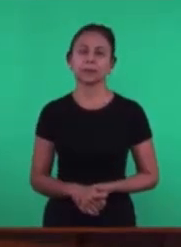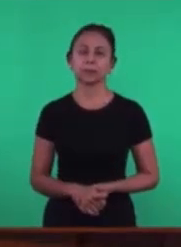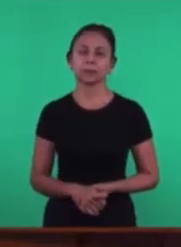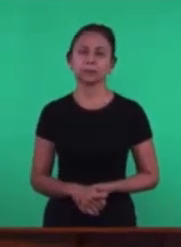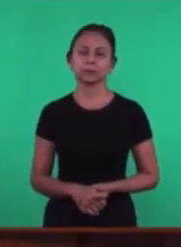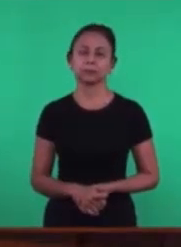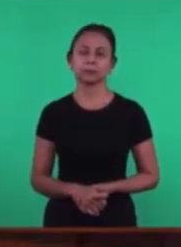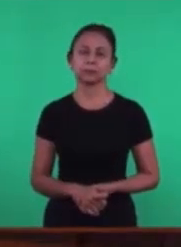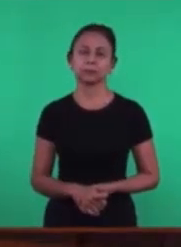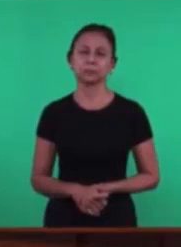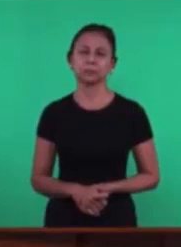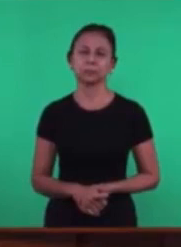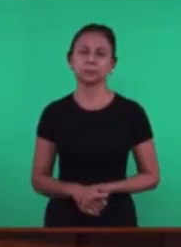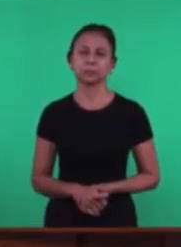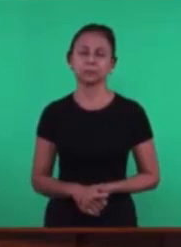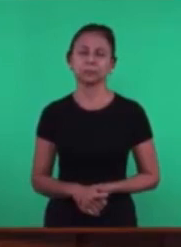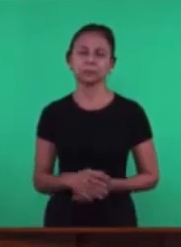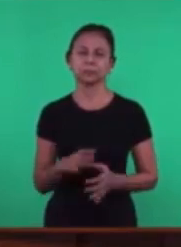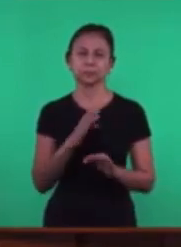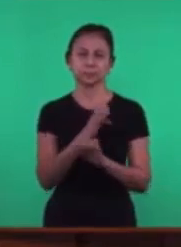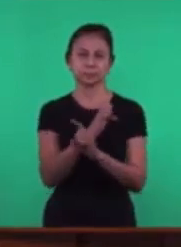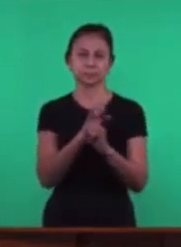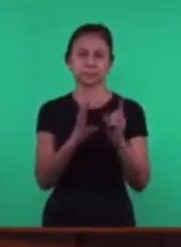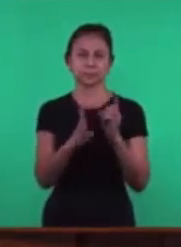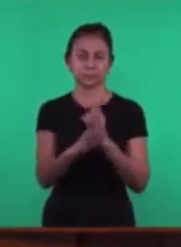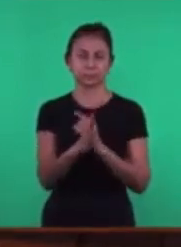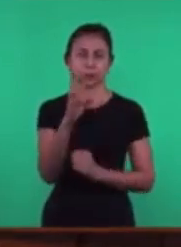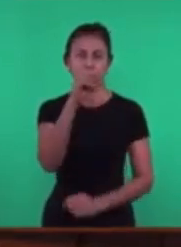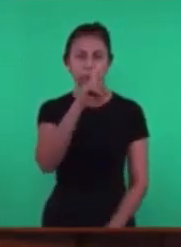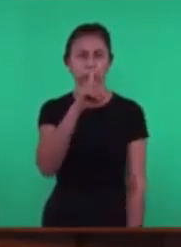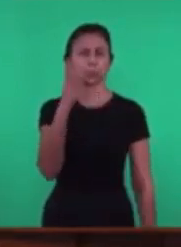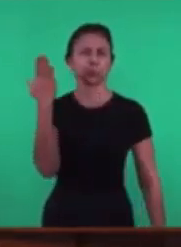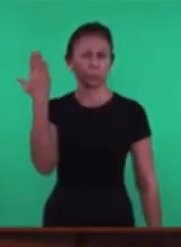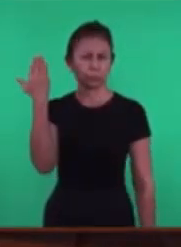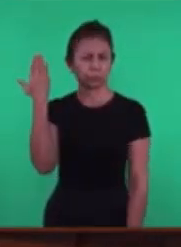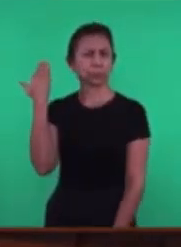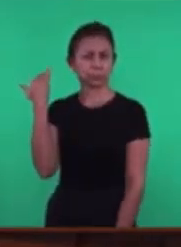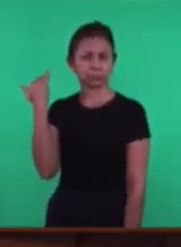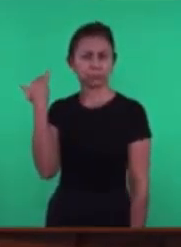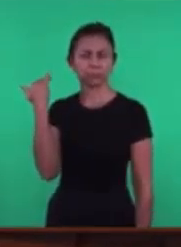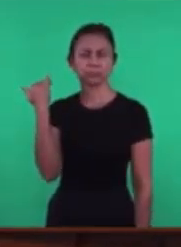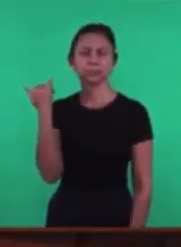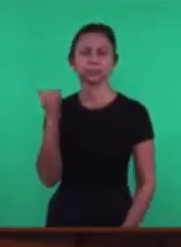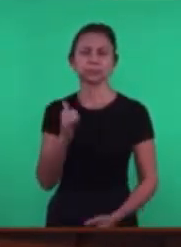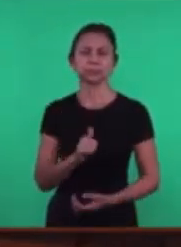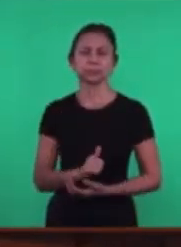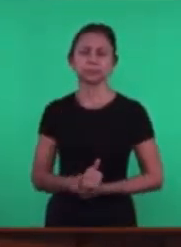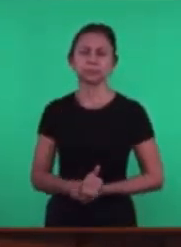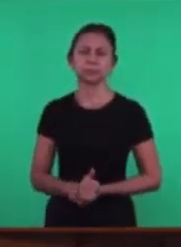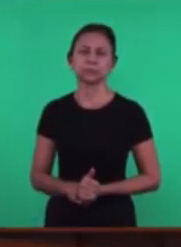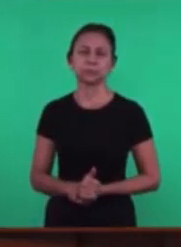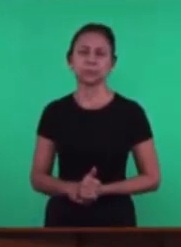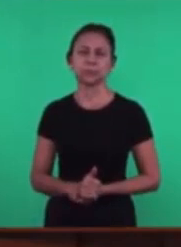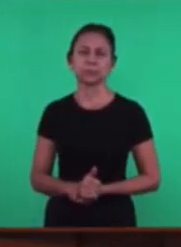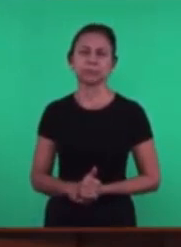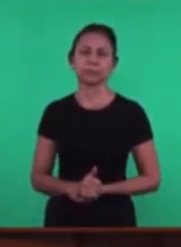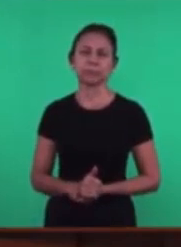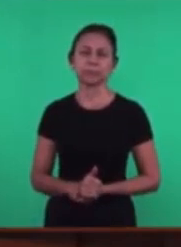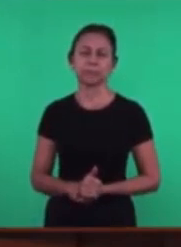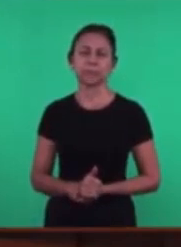escola bíblica dominical No domingo passado Nós fizemos o primeiro